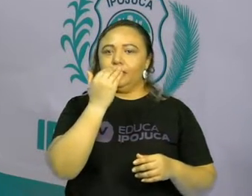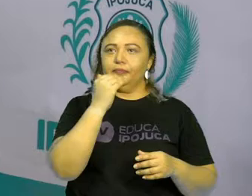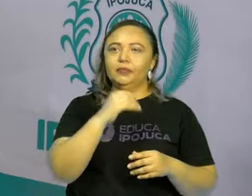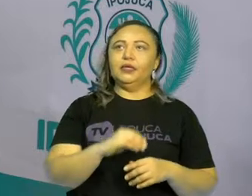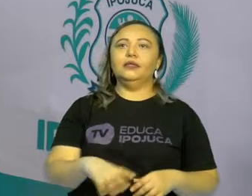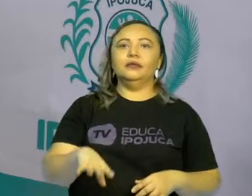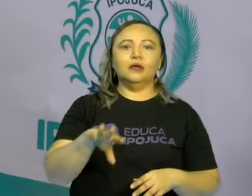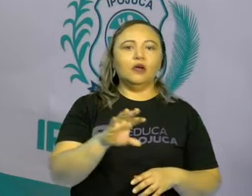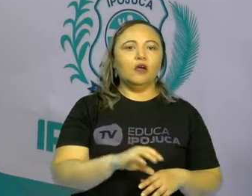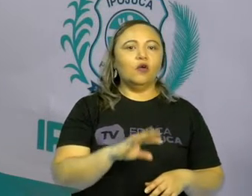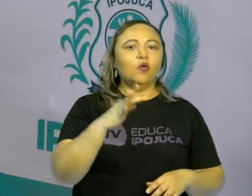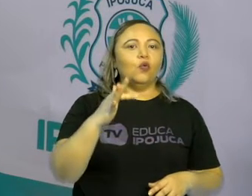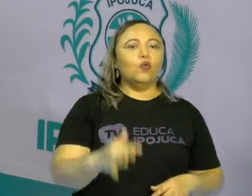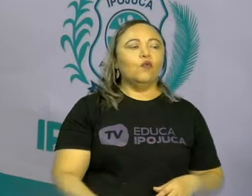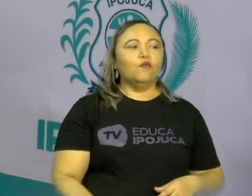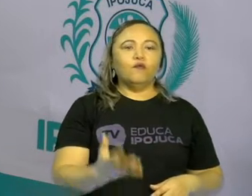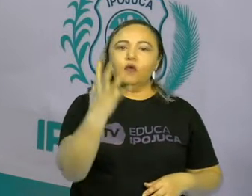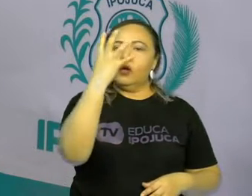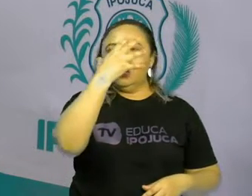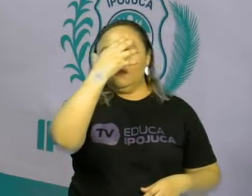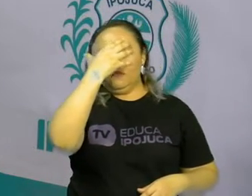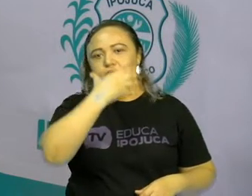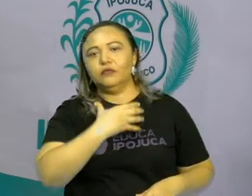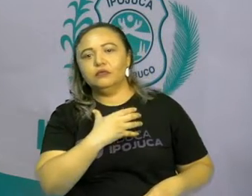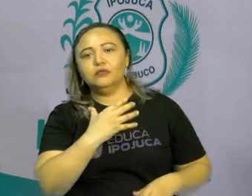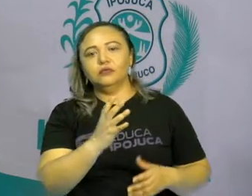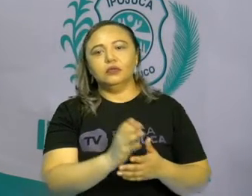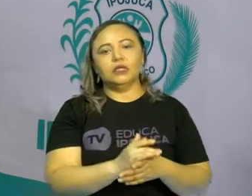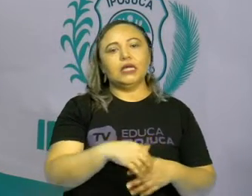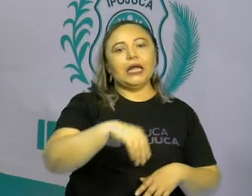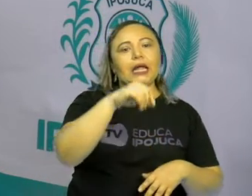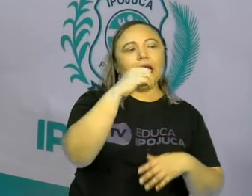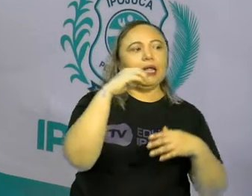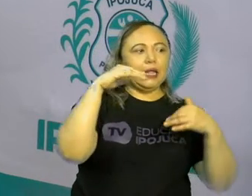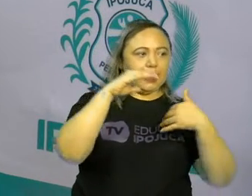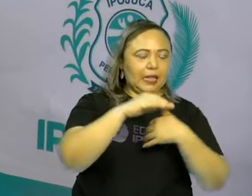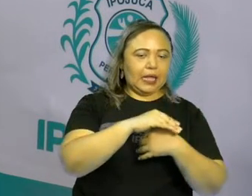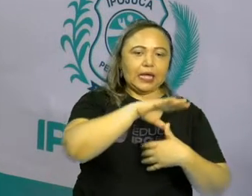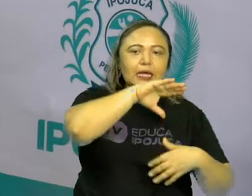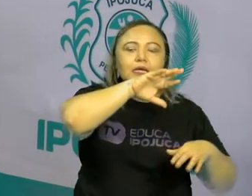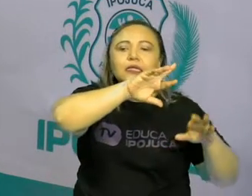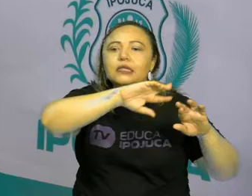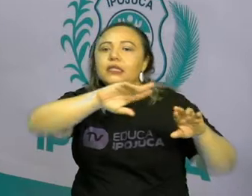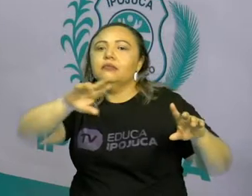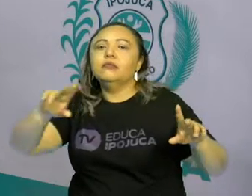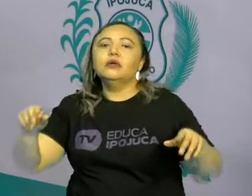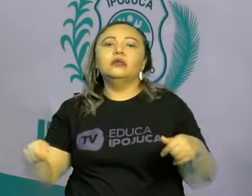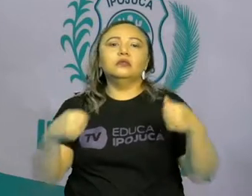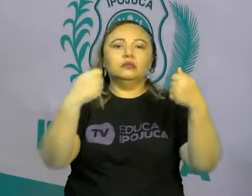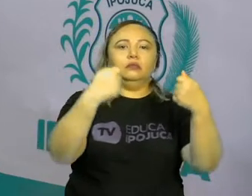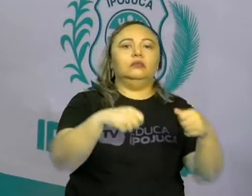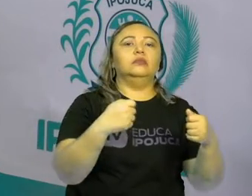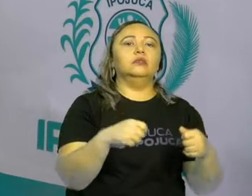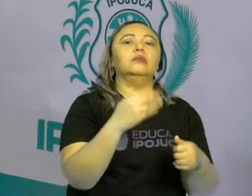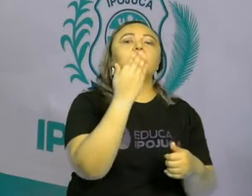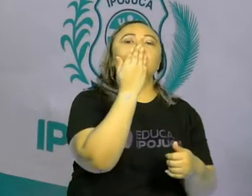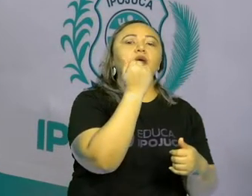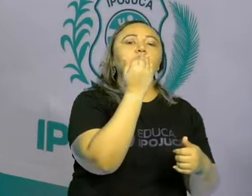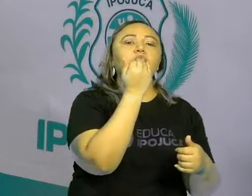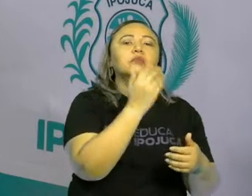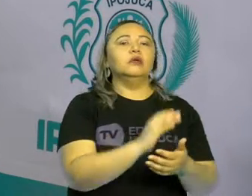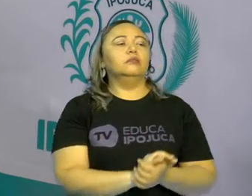os animais para poder produzir a carne na qual utilizamos para nos alimentar, entre outros.